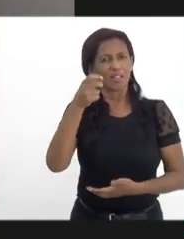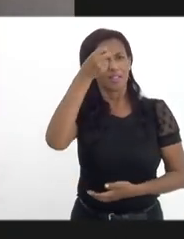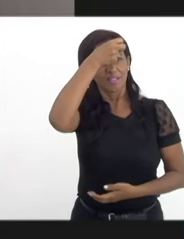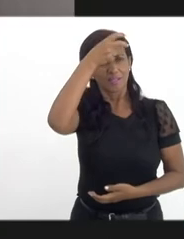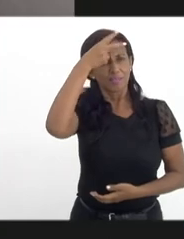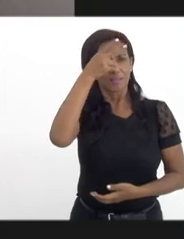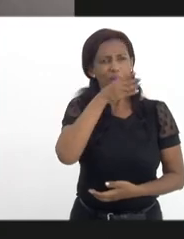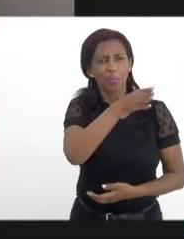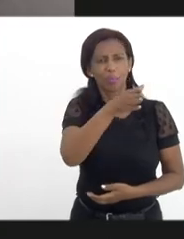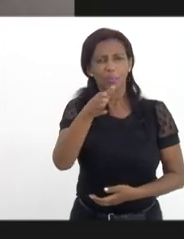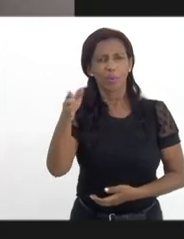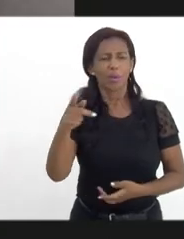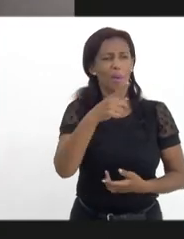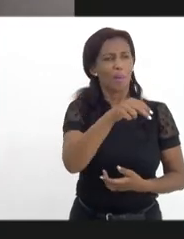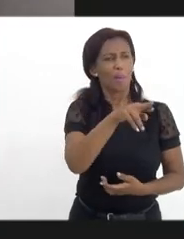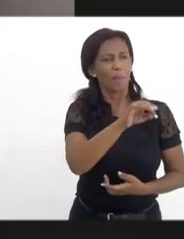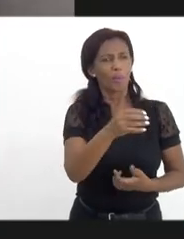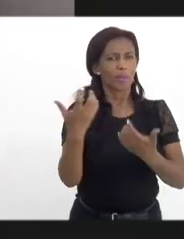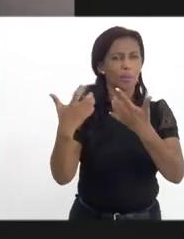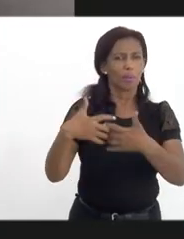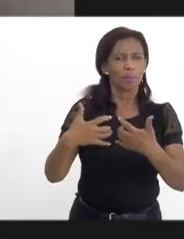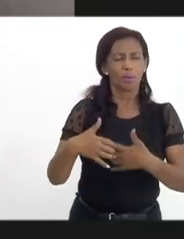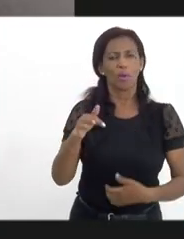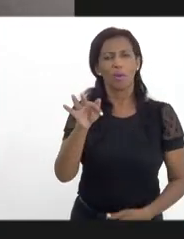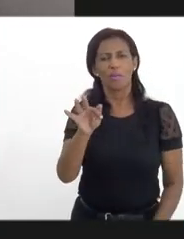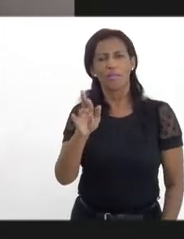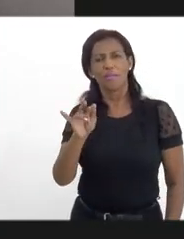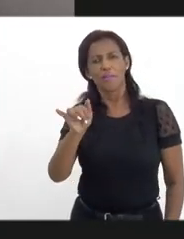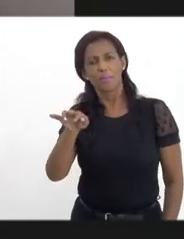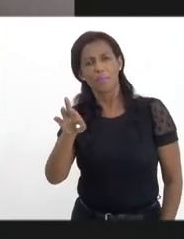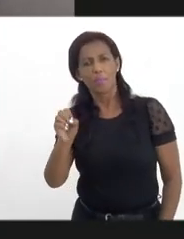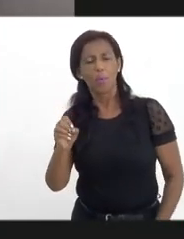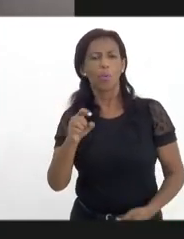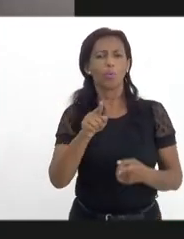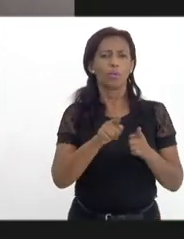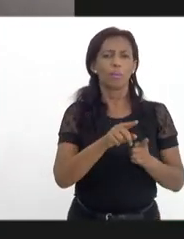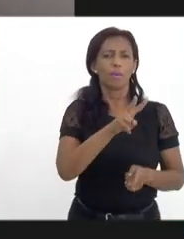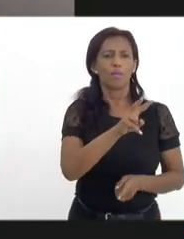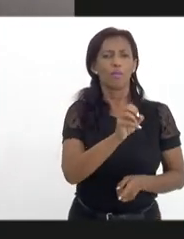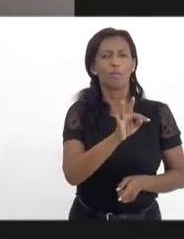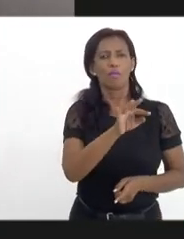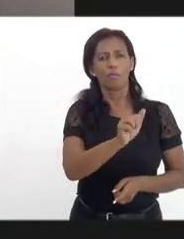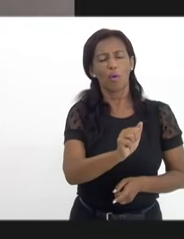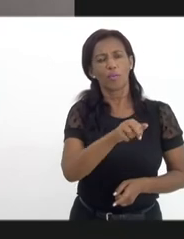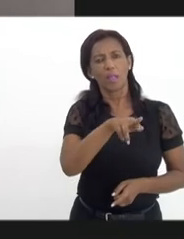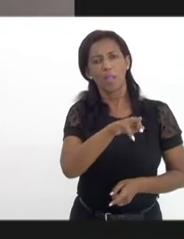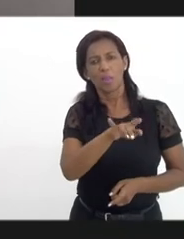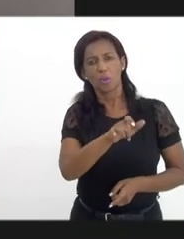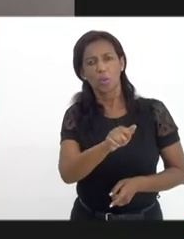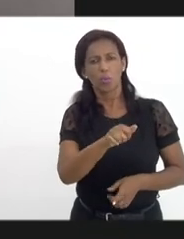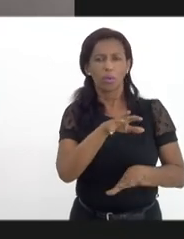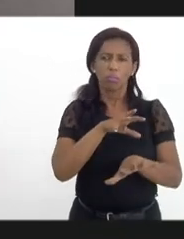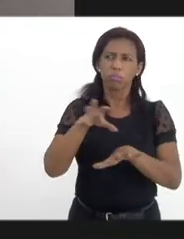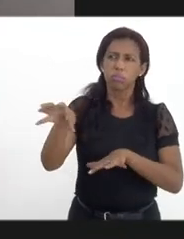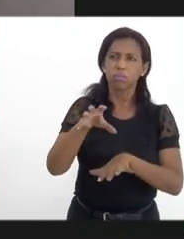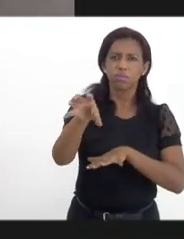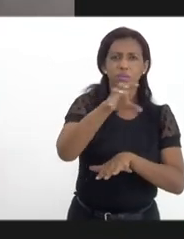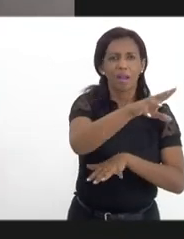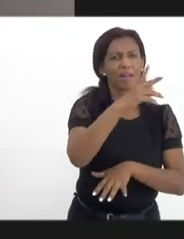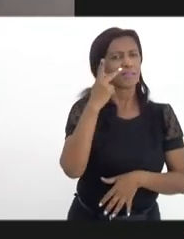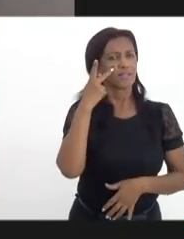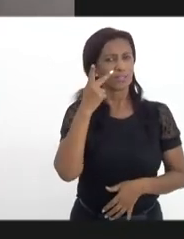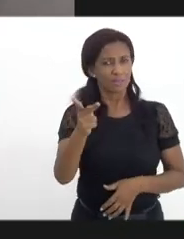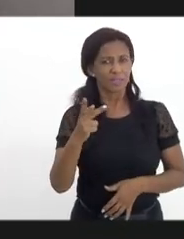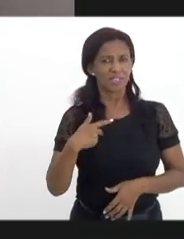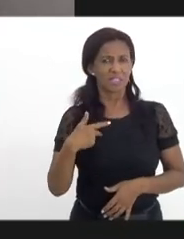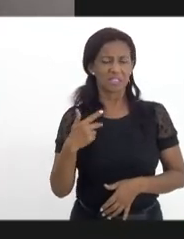estivemos com Cordeiro, Petrópolis, Friburgo, tivemos também Volta Redonda e, olha assim, todas essas visitas, deputado,